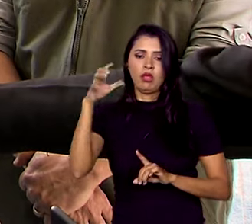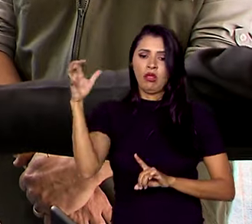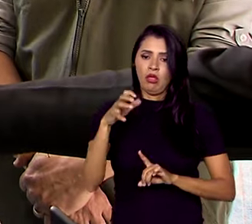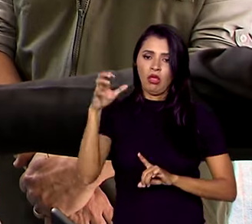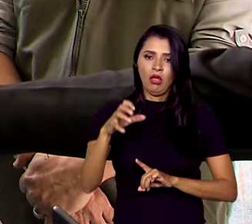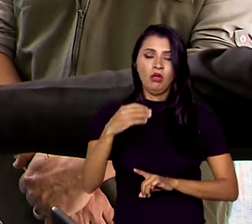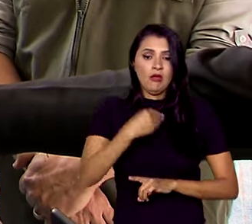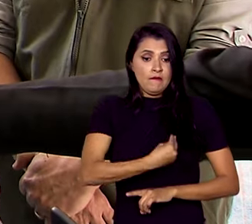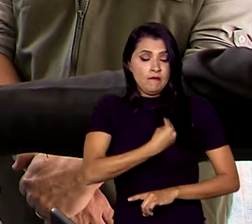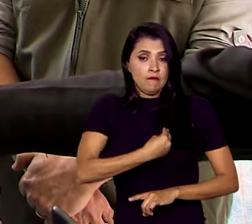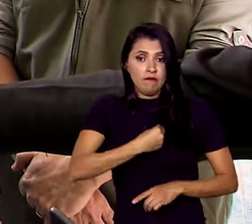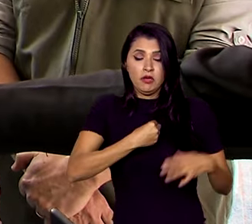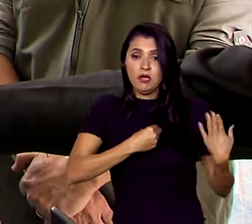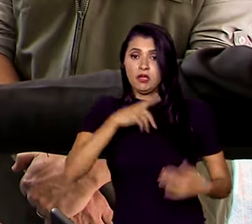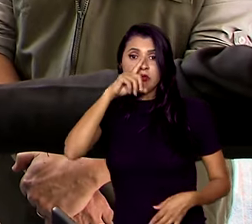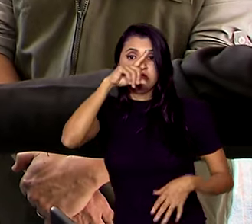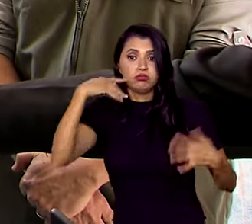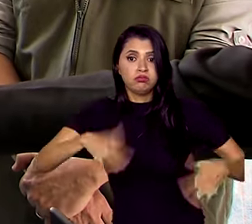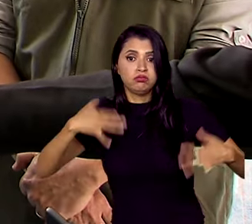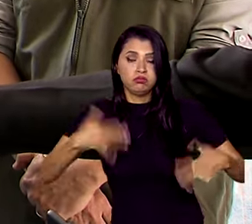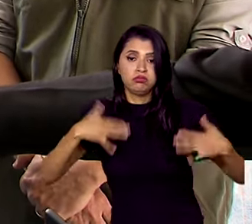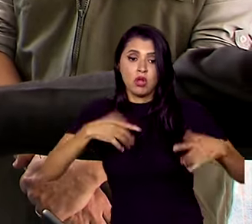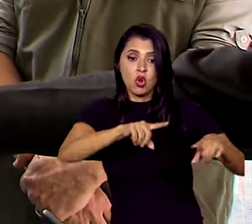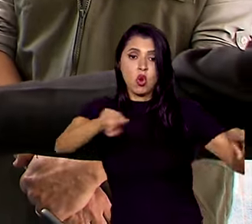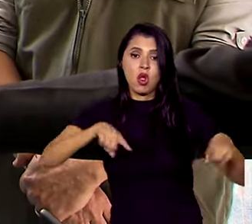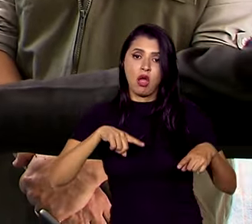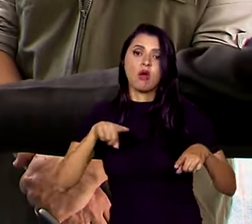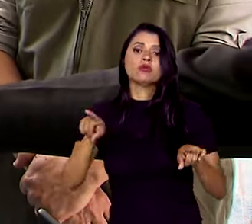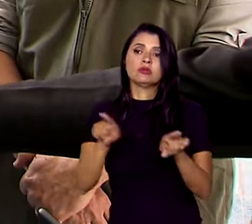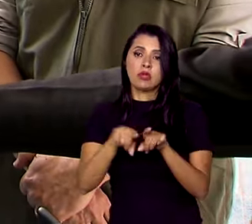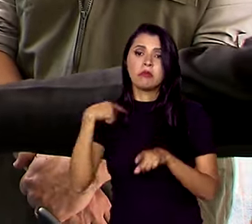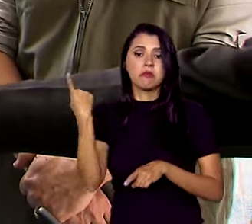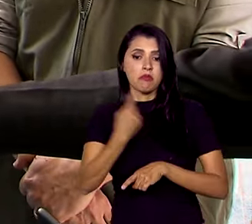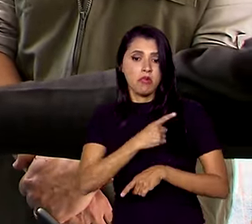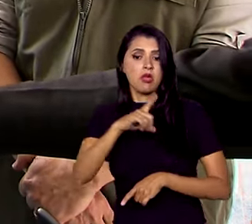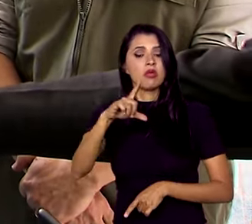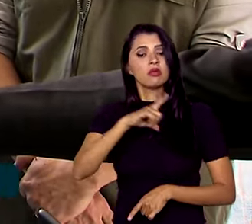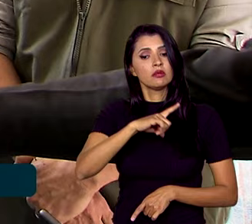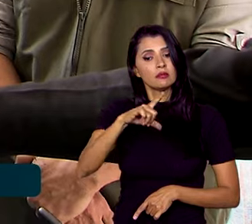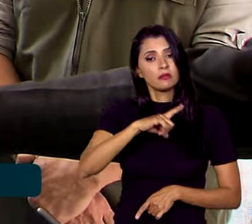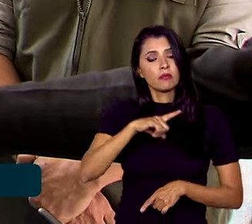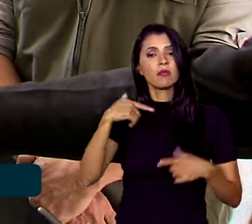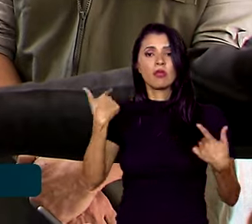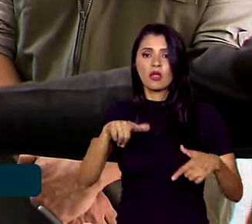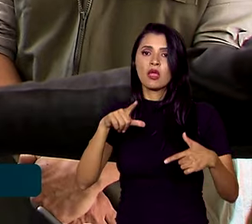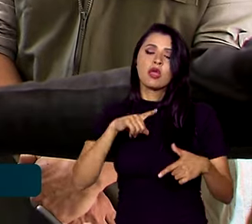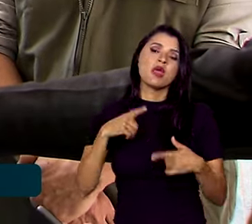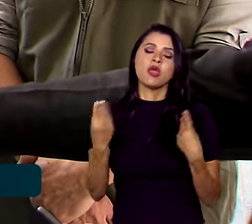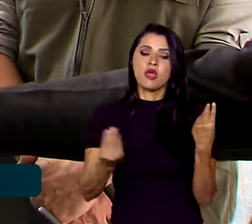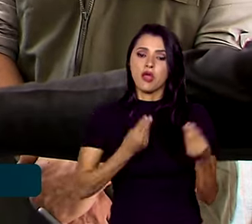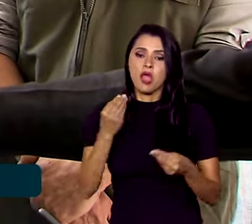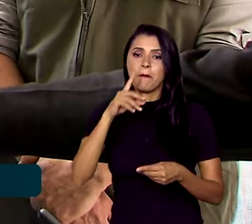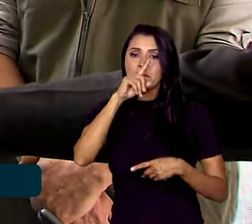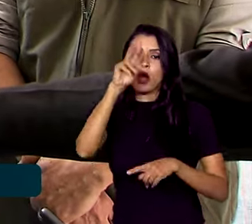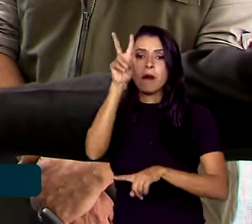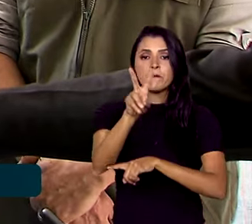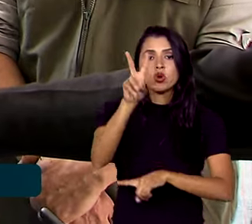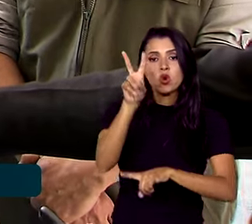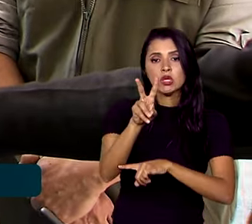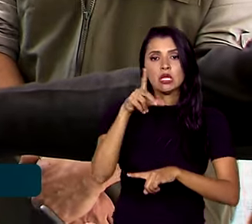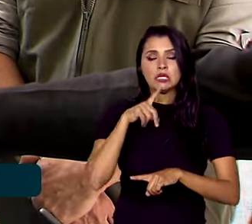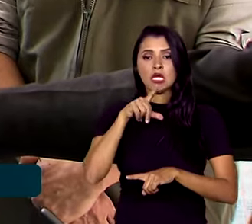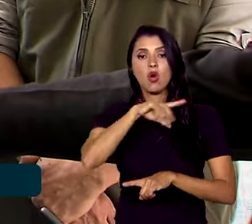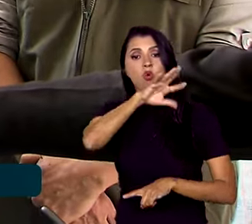risco de suas vidas e propriedades. E estamos também com uma equipe de suporte para dar proteção à